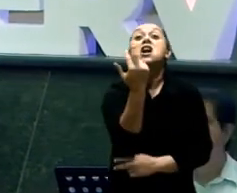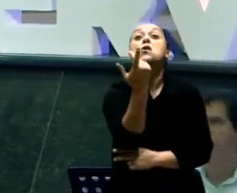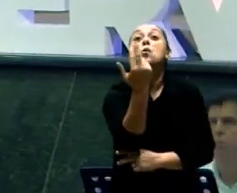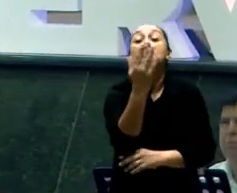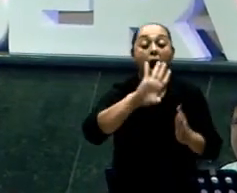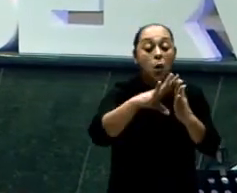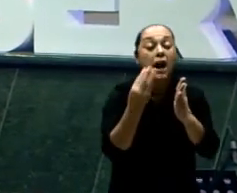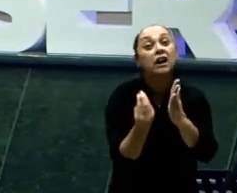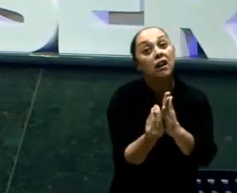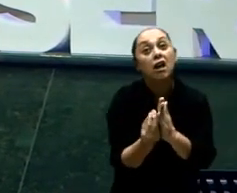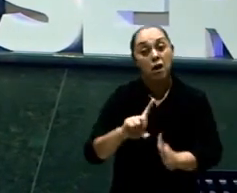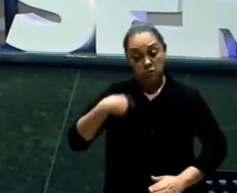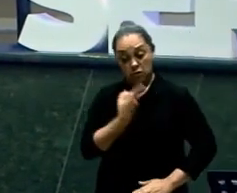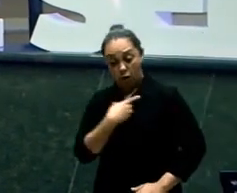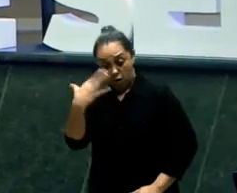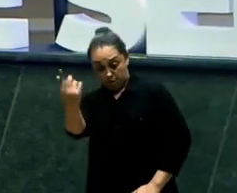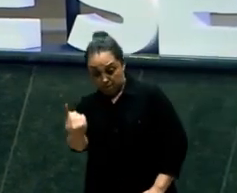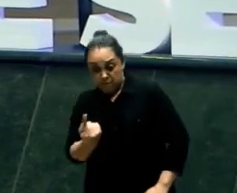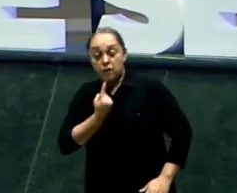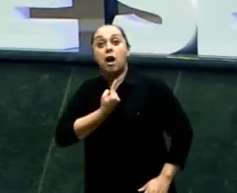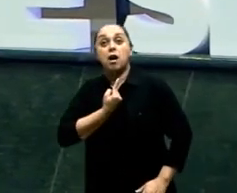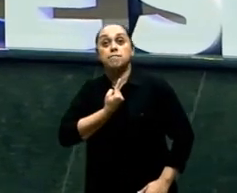Faz parte do crescimento